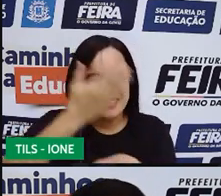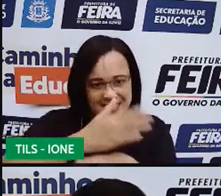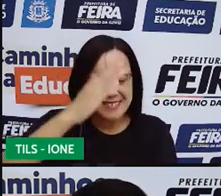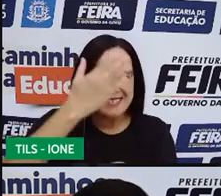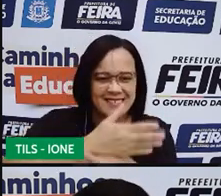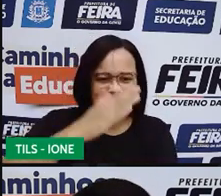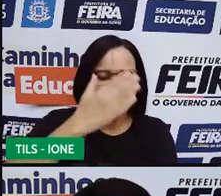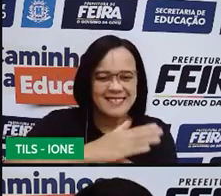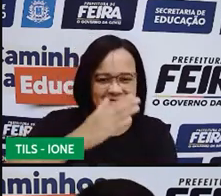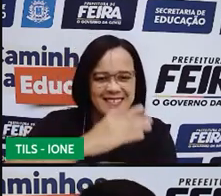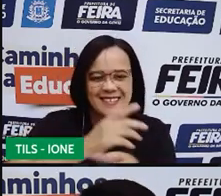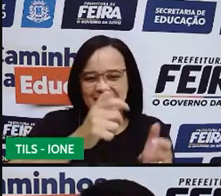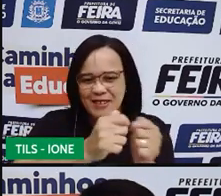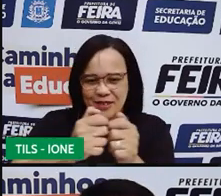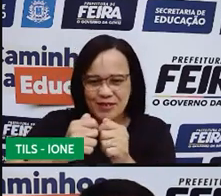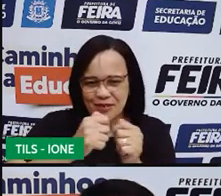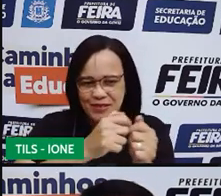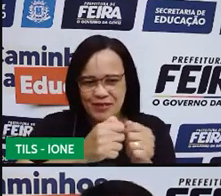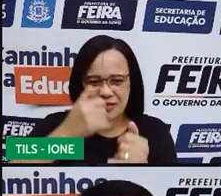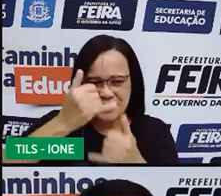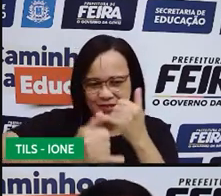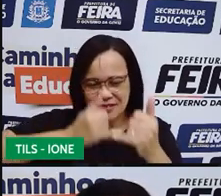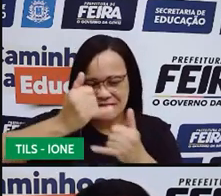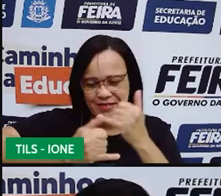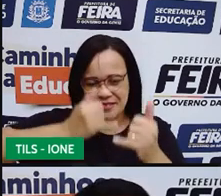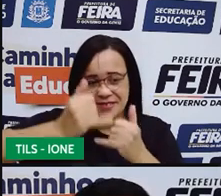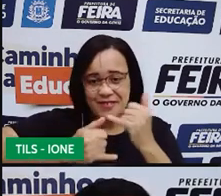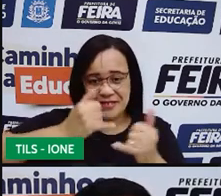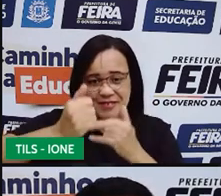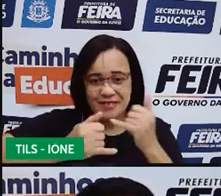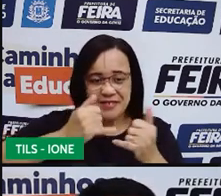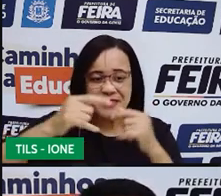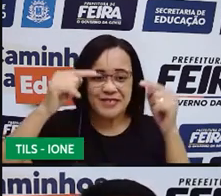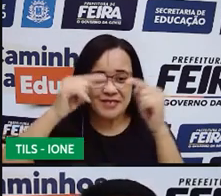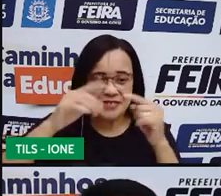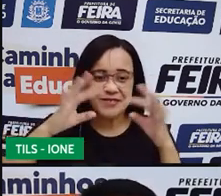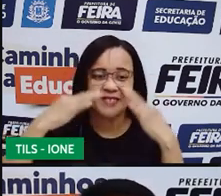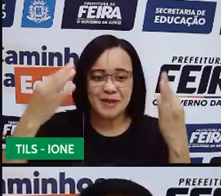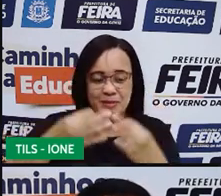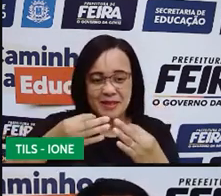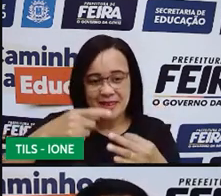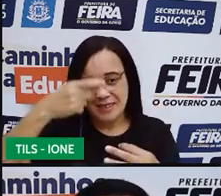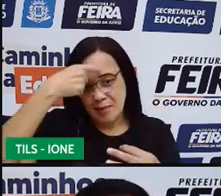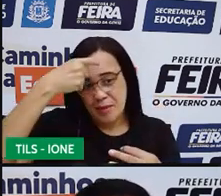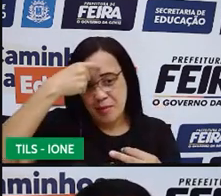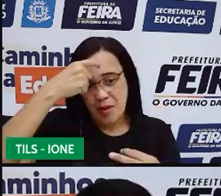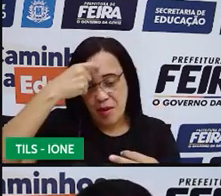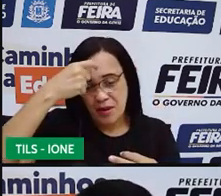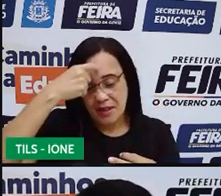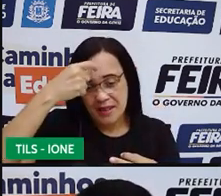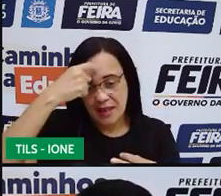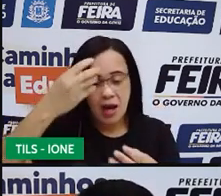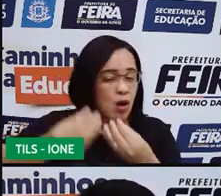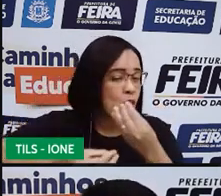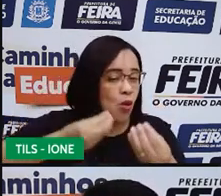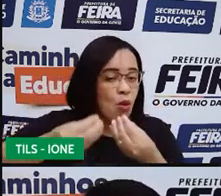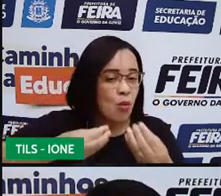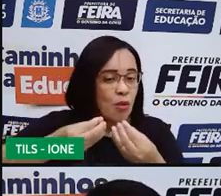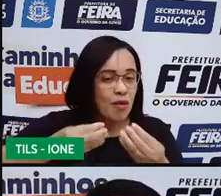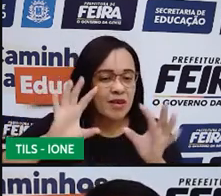jogo da família. É um jogo da memória, que mostra pra gente alguns membros familiares.